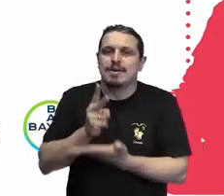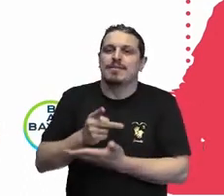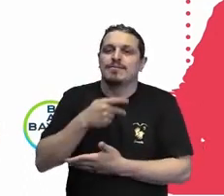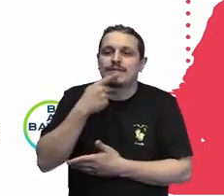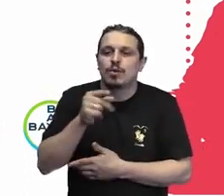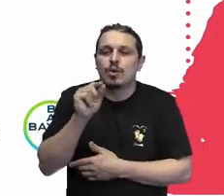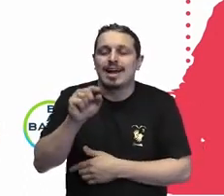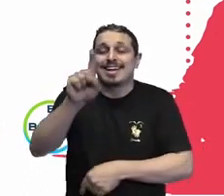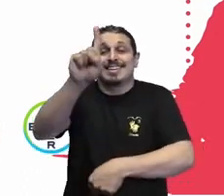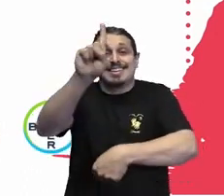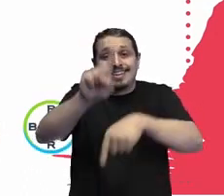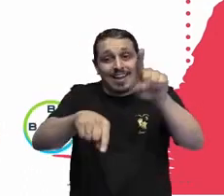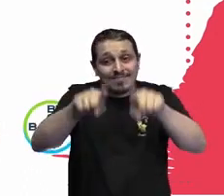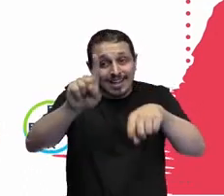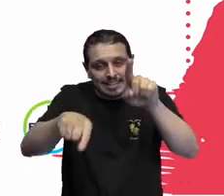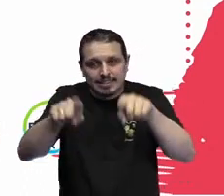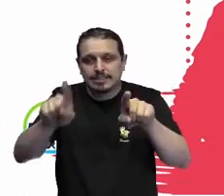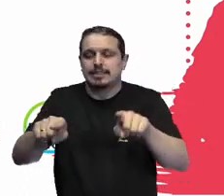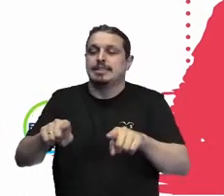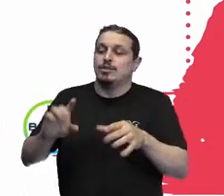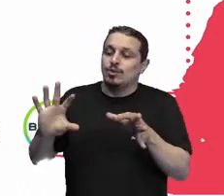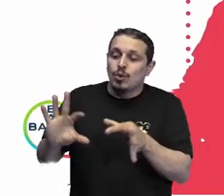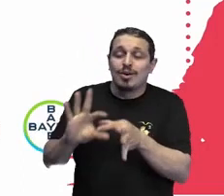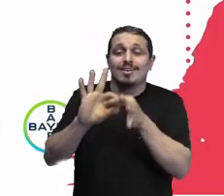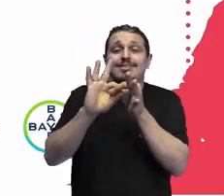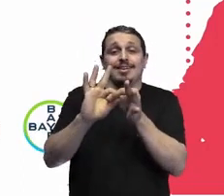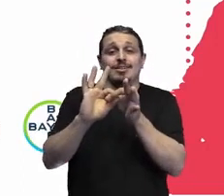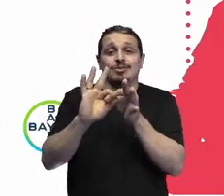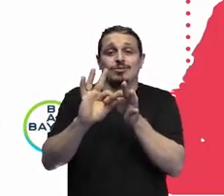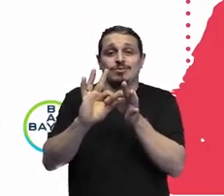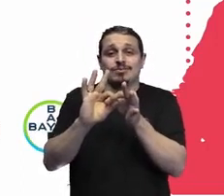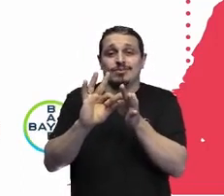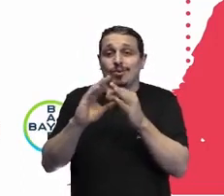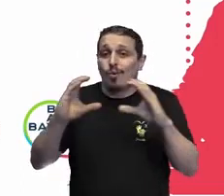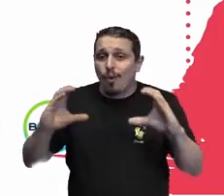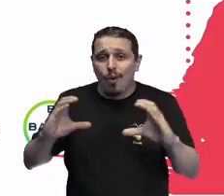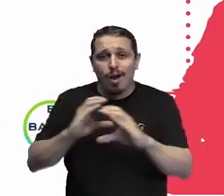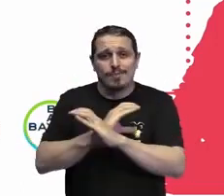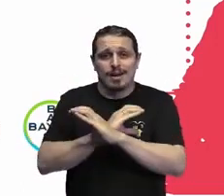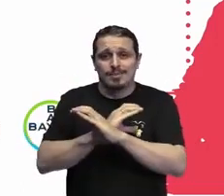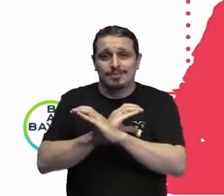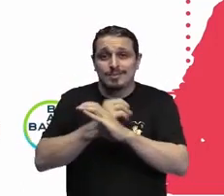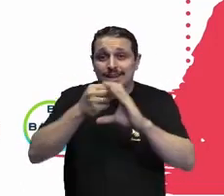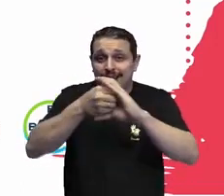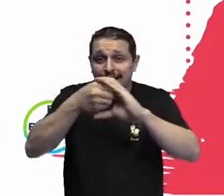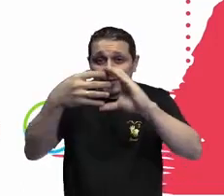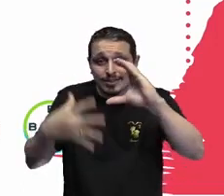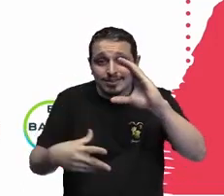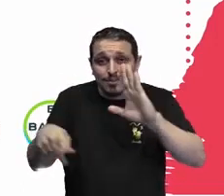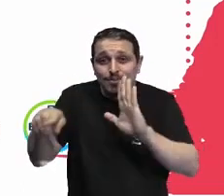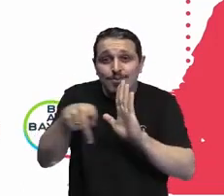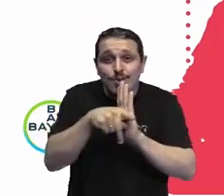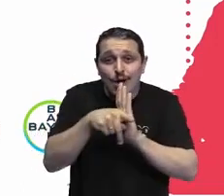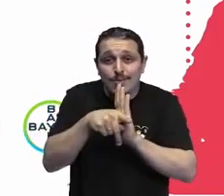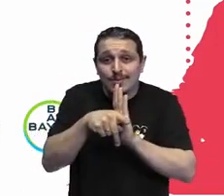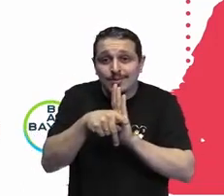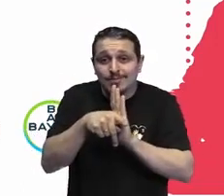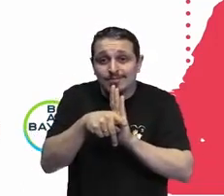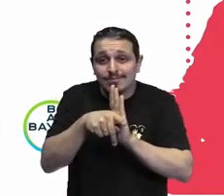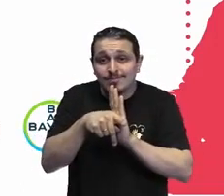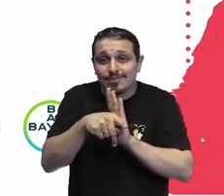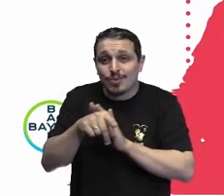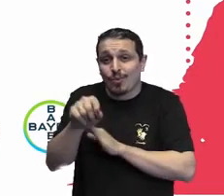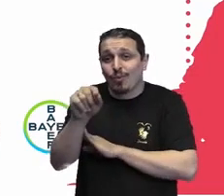nosso conjunto de características, né? E se você for olhar no dicionário, isso é uma coisa que a